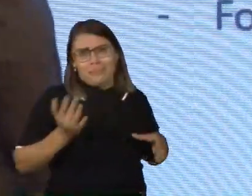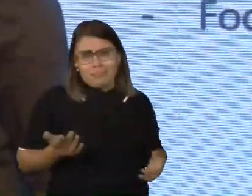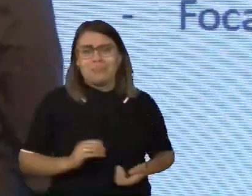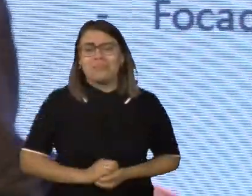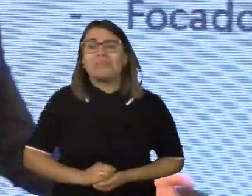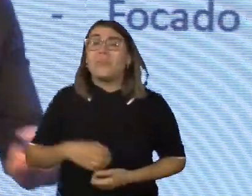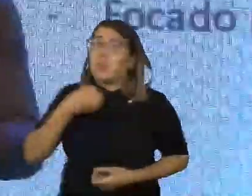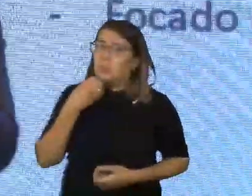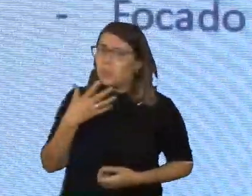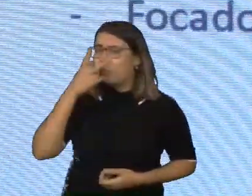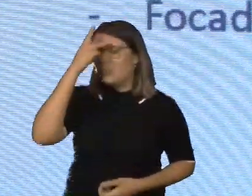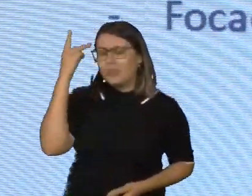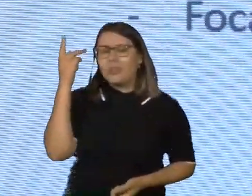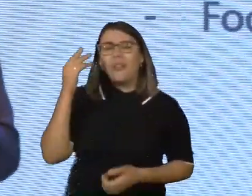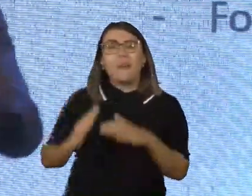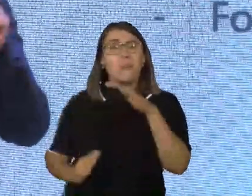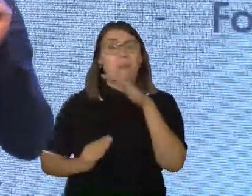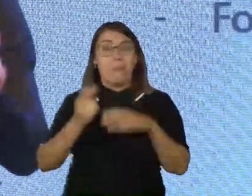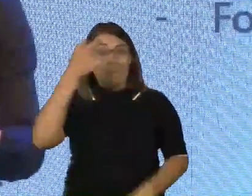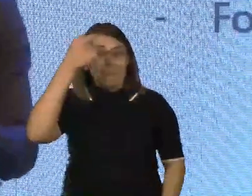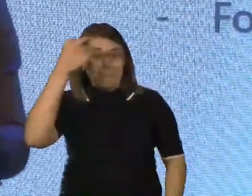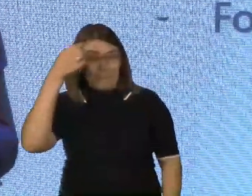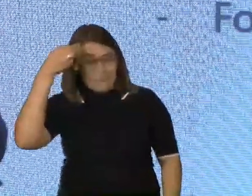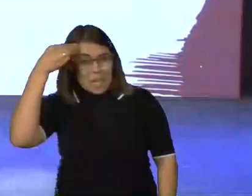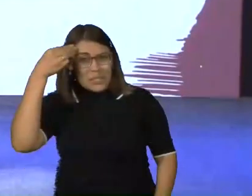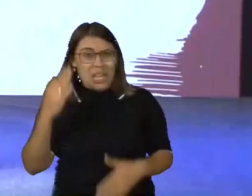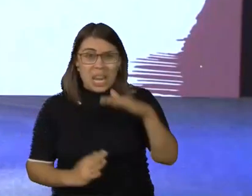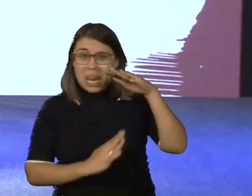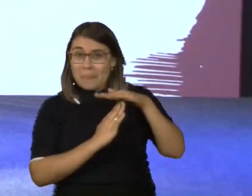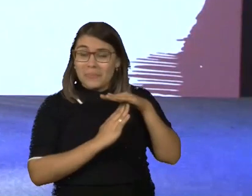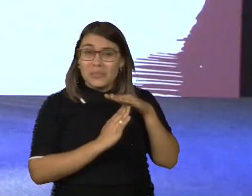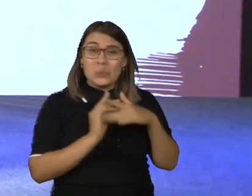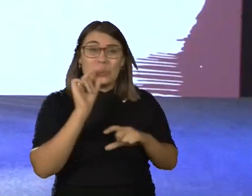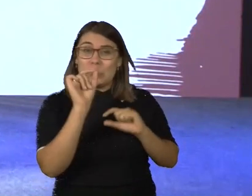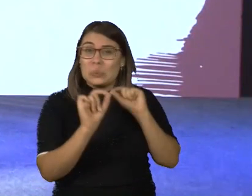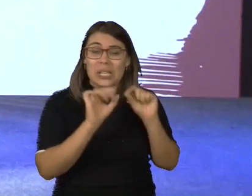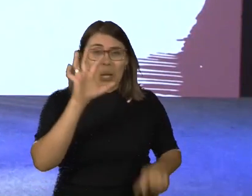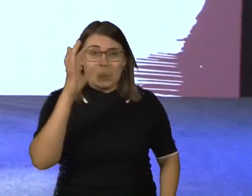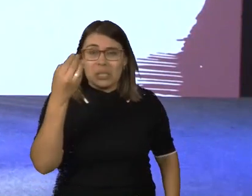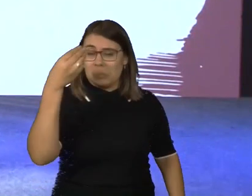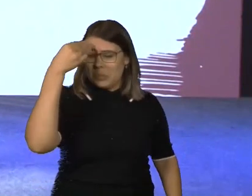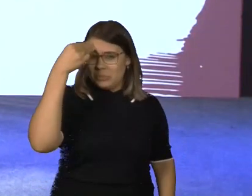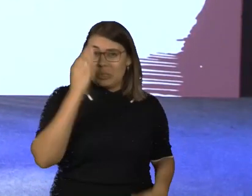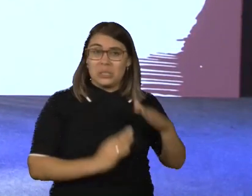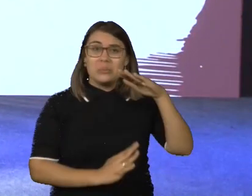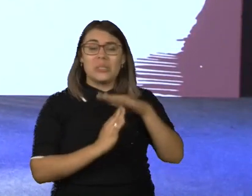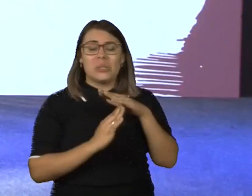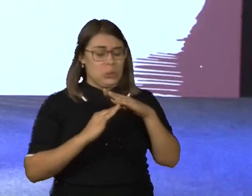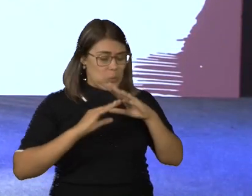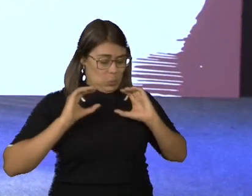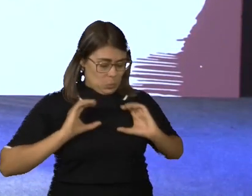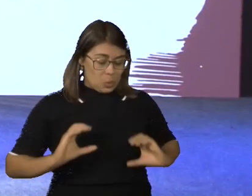Bom, uma pessoa com uma mente limitada, provavelmente, quase sempre, ela tem um comportamento que dentro da